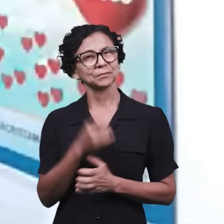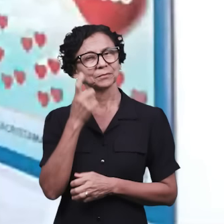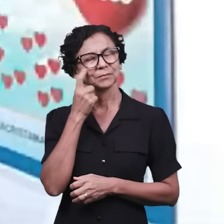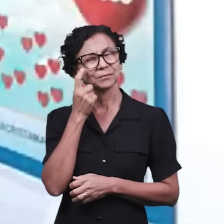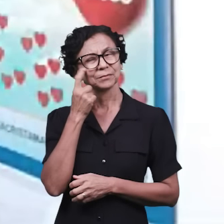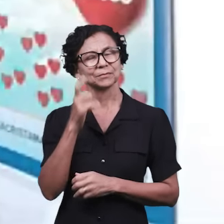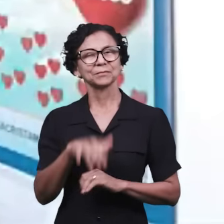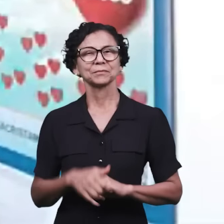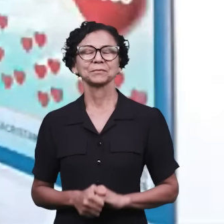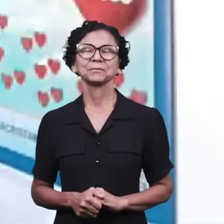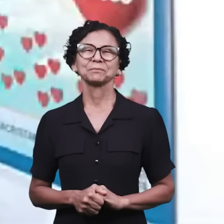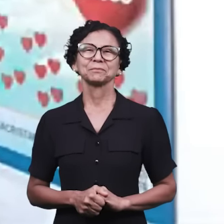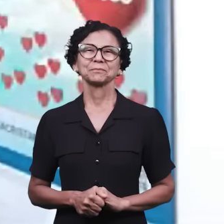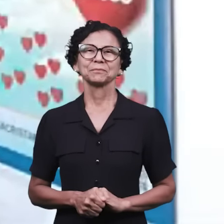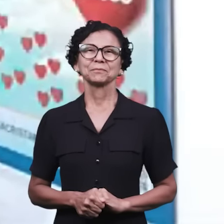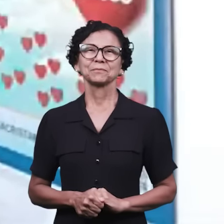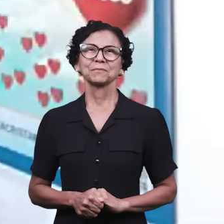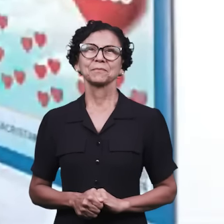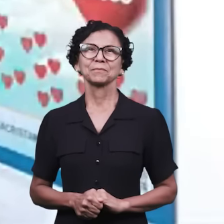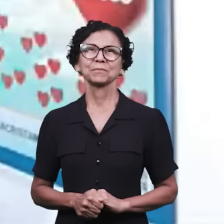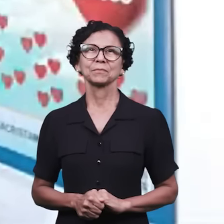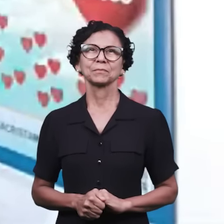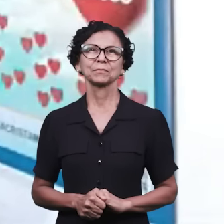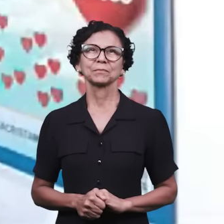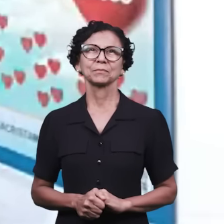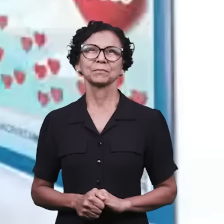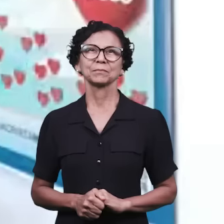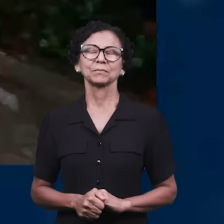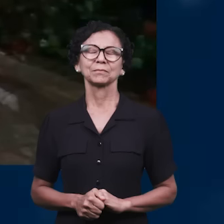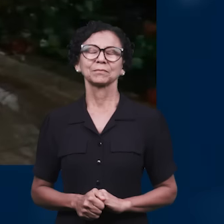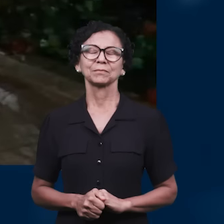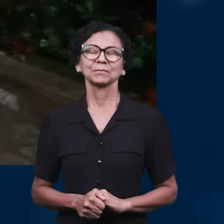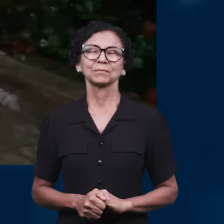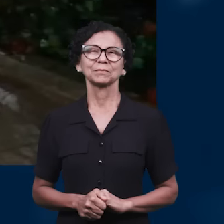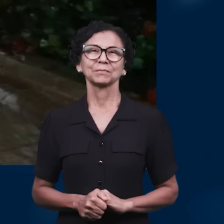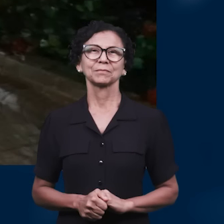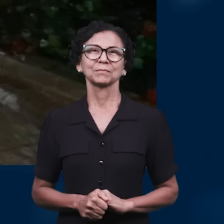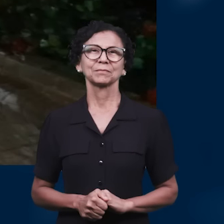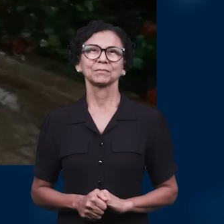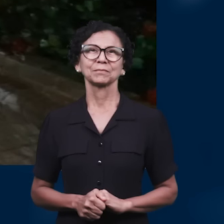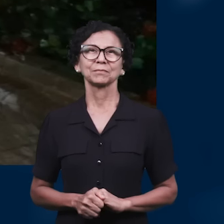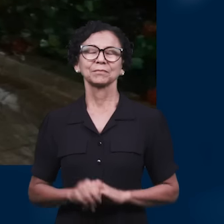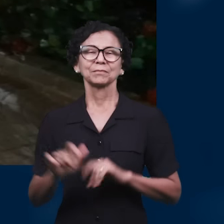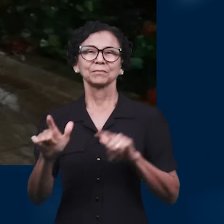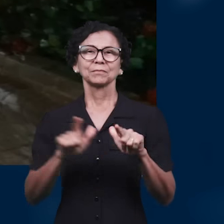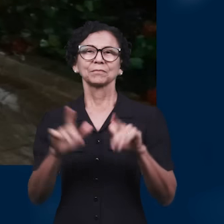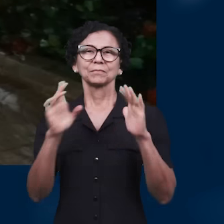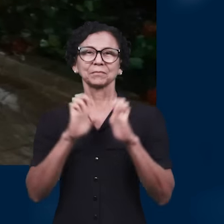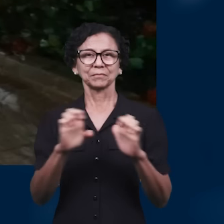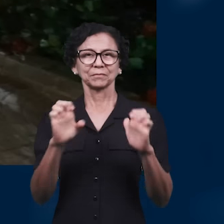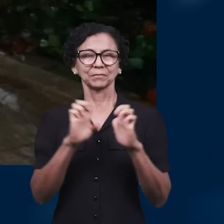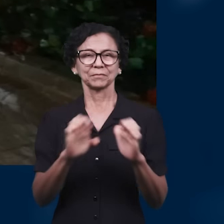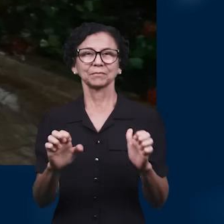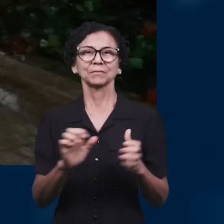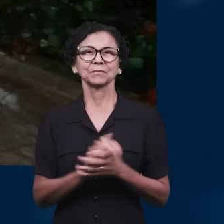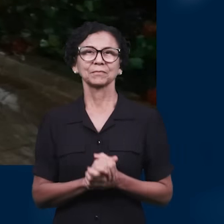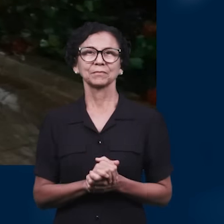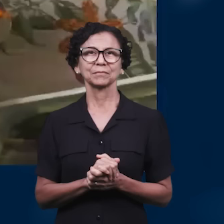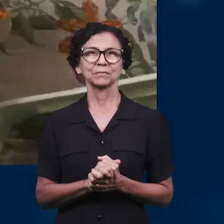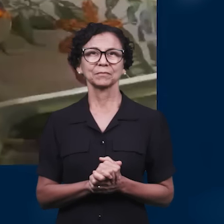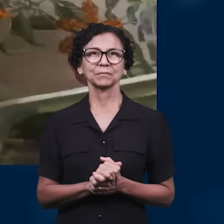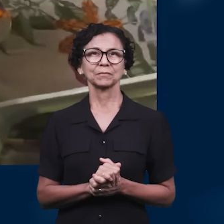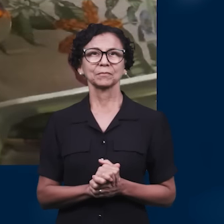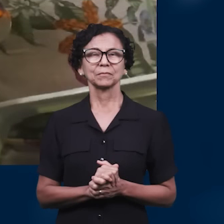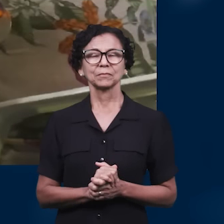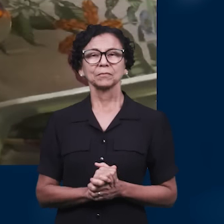conferir tudo o que o Senhor realizou na nossa área aqui nesta semana. Nós acompanhamos os trabalhos evangelísticos realizados nos